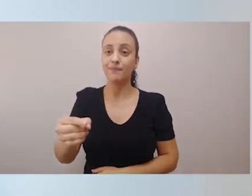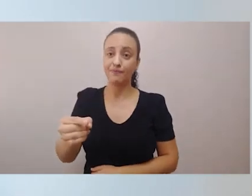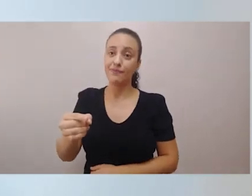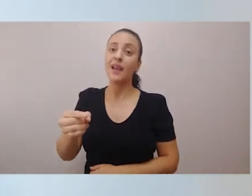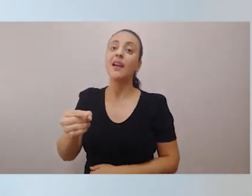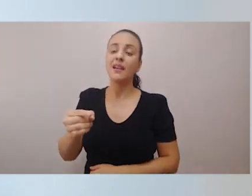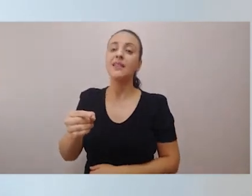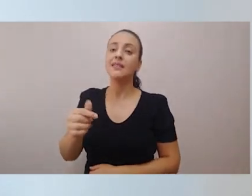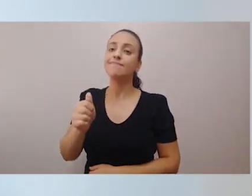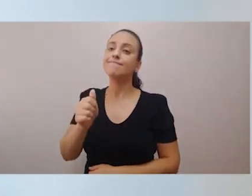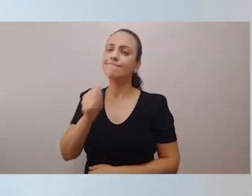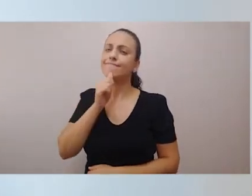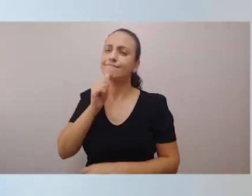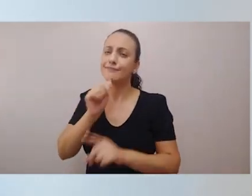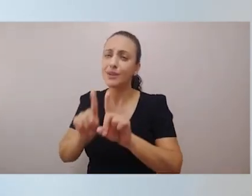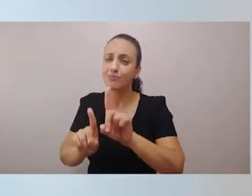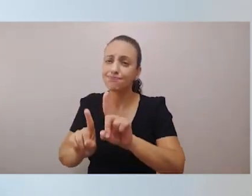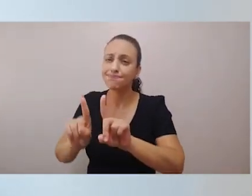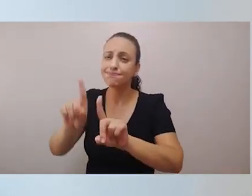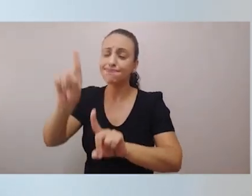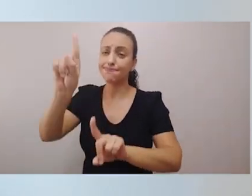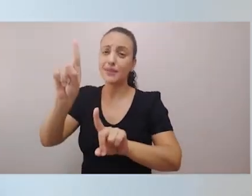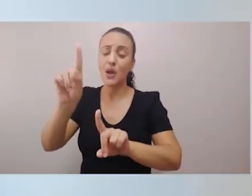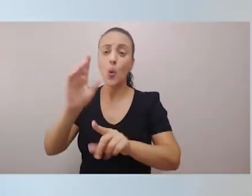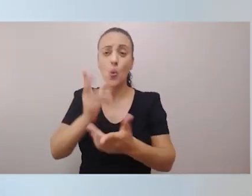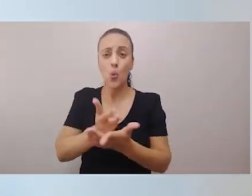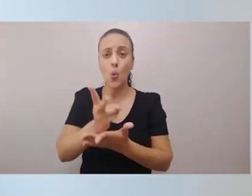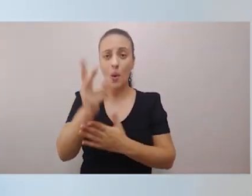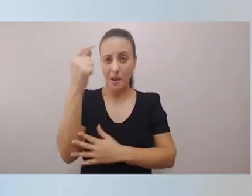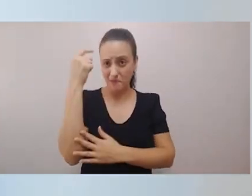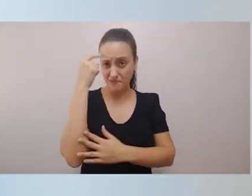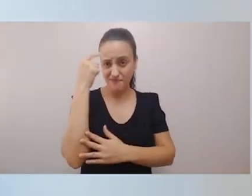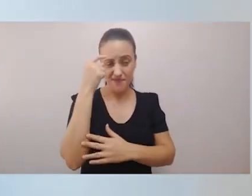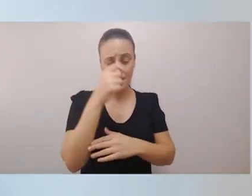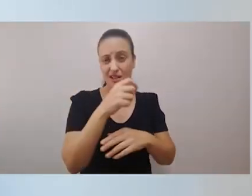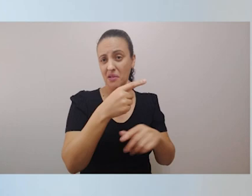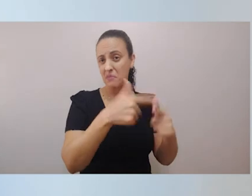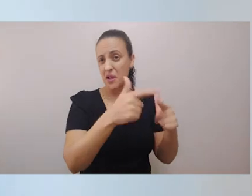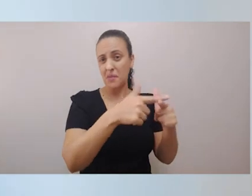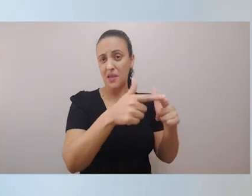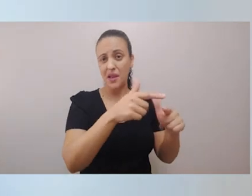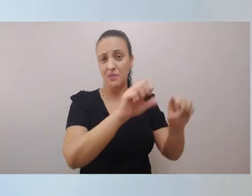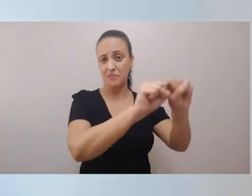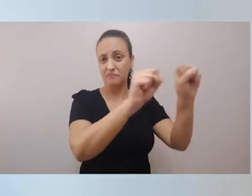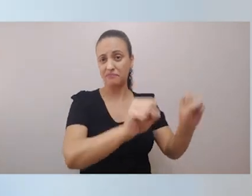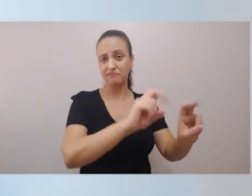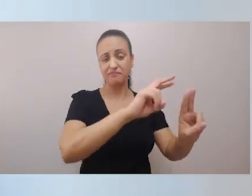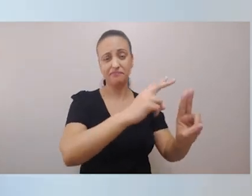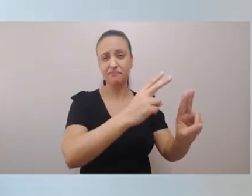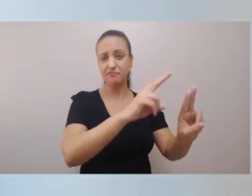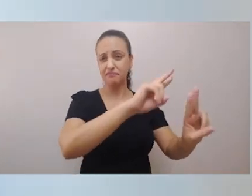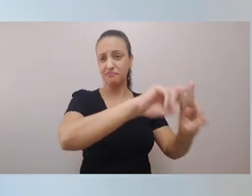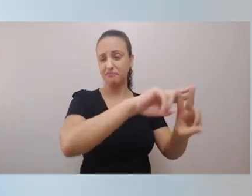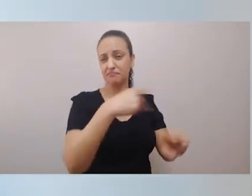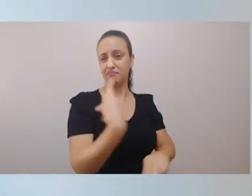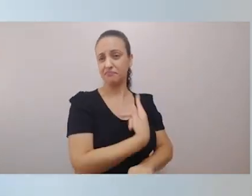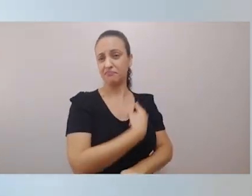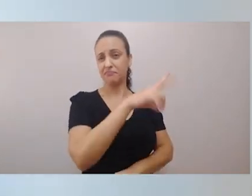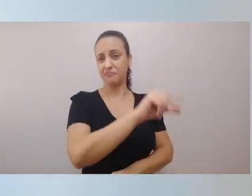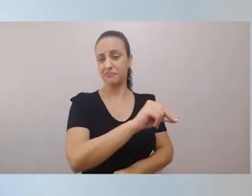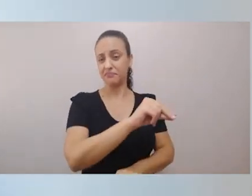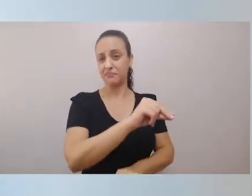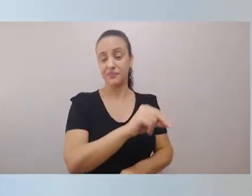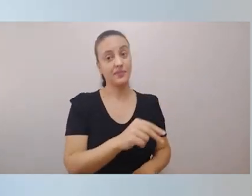que o problema do sistema penitenciário não nos pertence. Engana-se também quem pensa que esse problema fica dentro da unidade prisional.